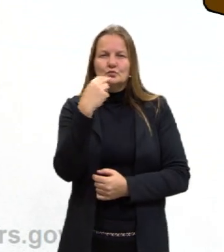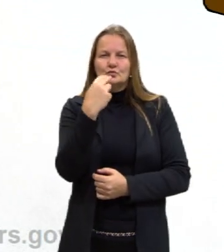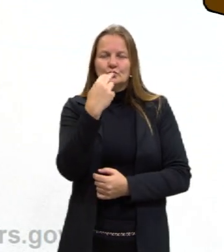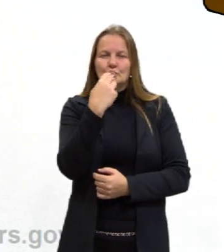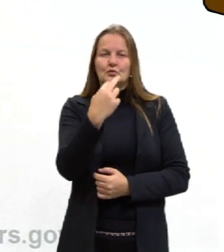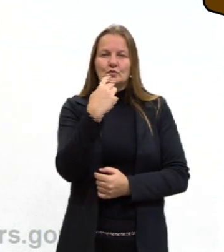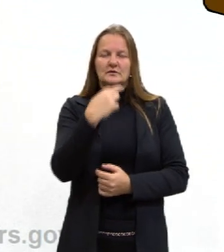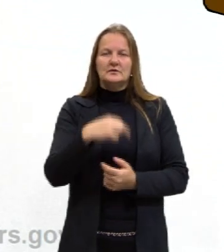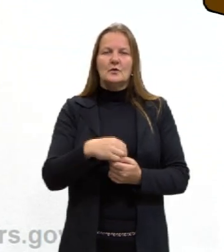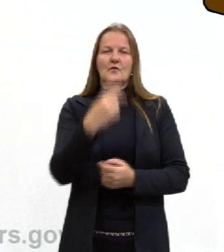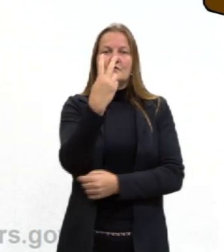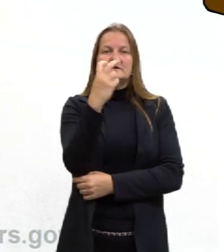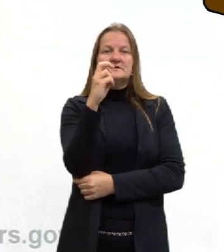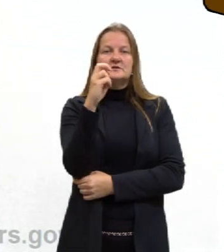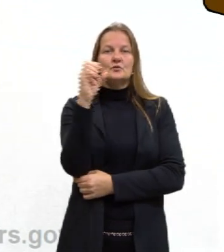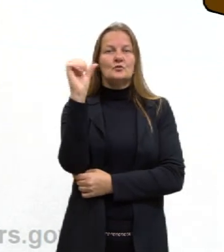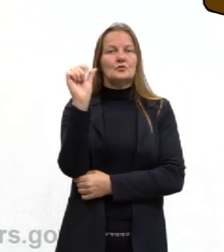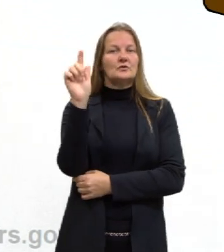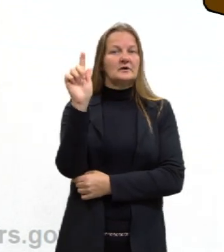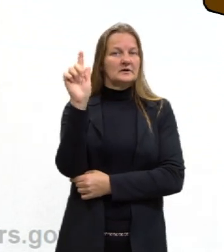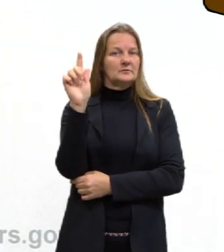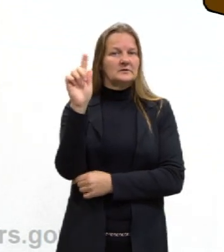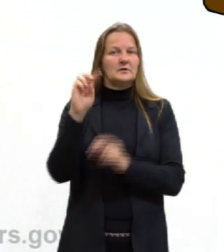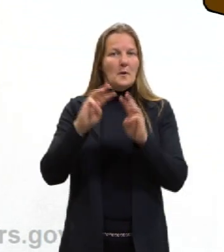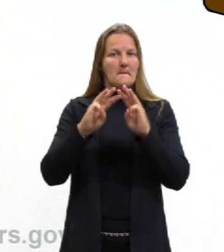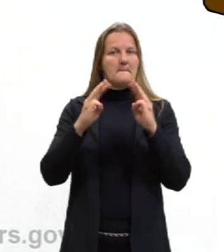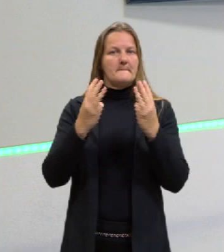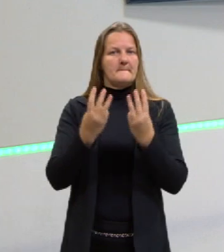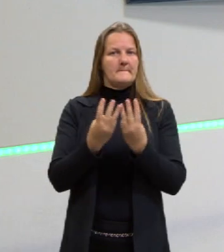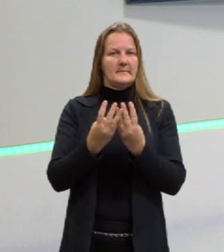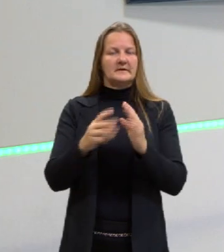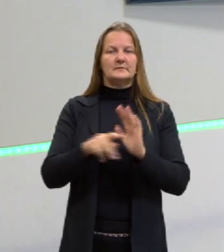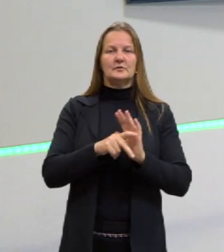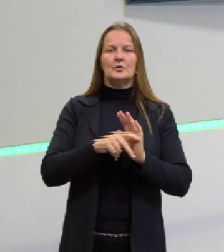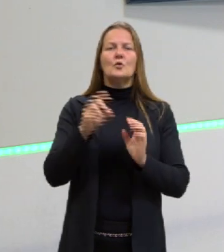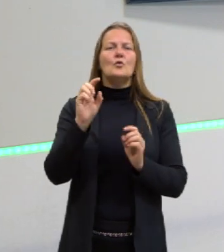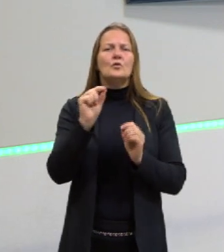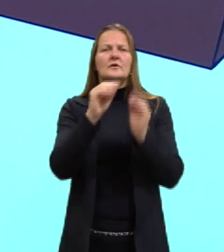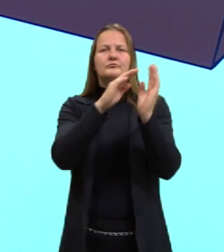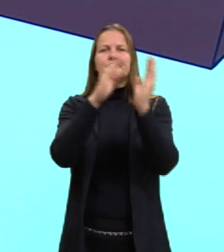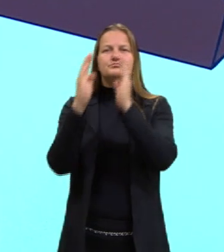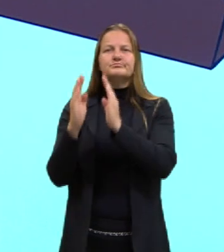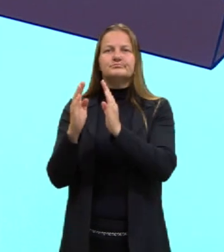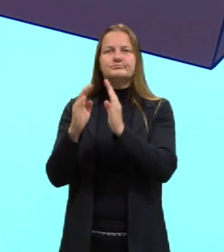25 gramas, que é a massa desse chocolate. E o quê que a gente vê aqui?